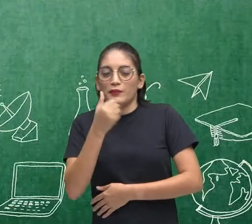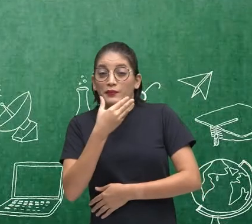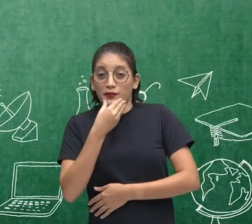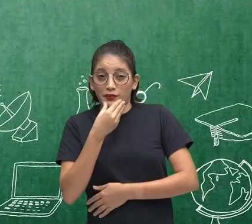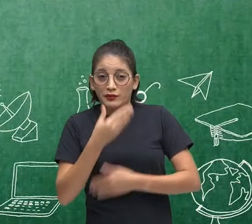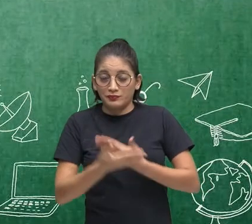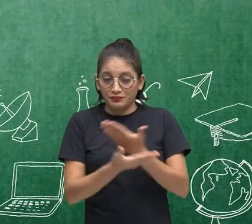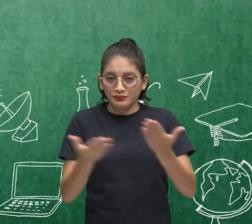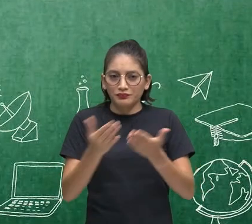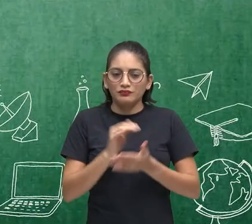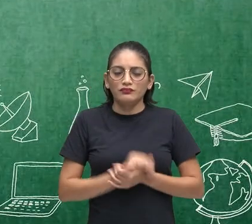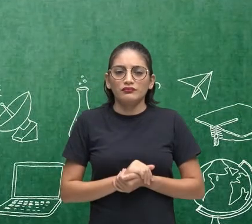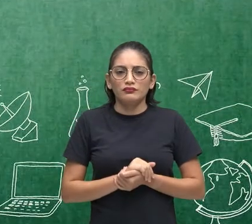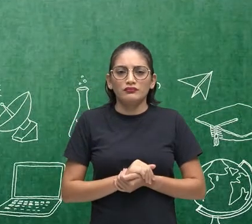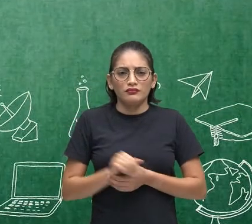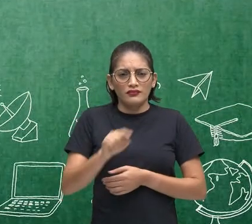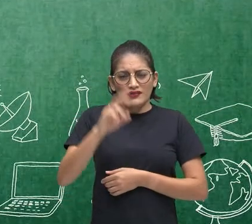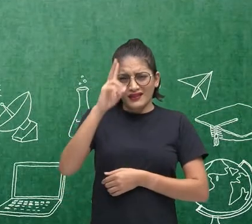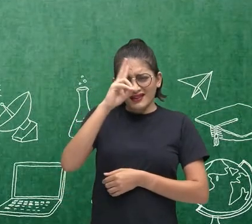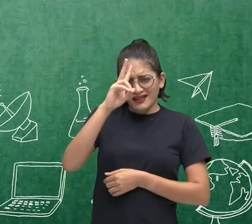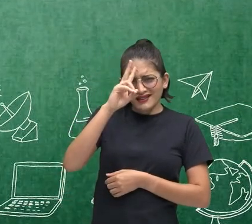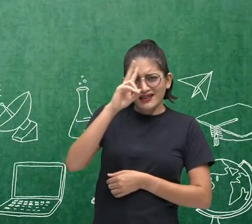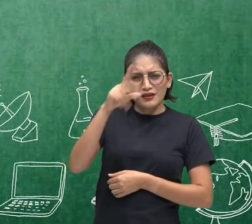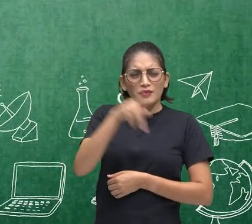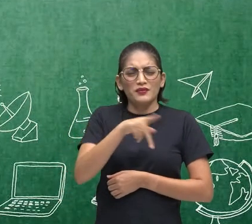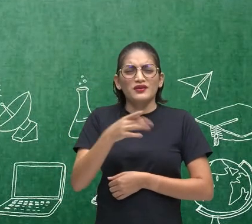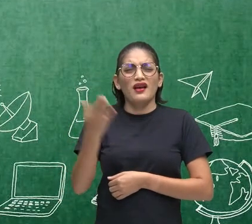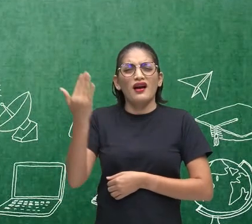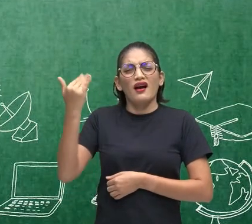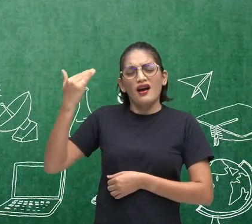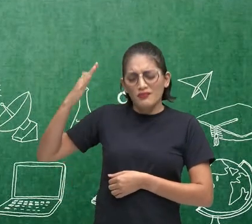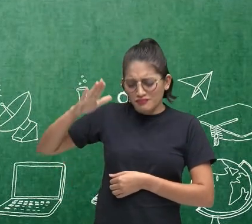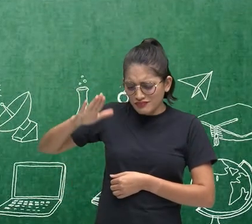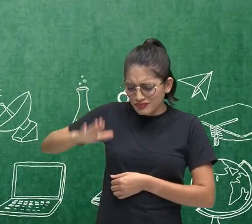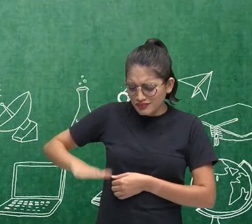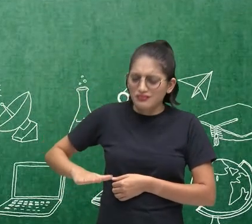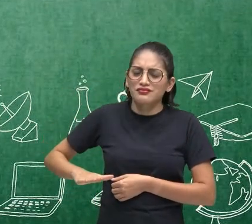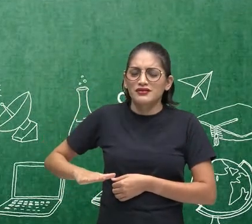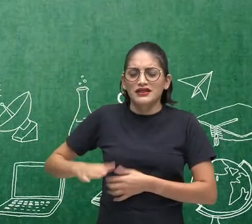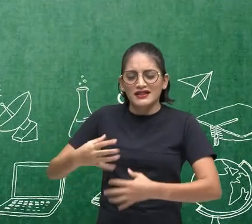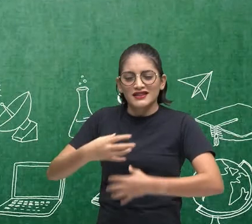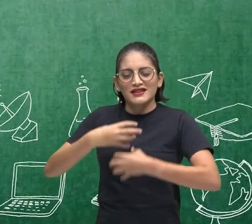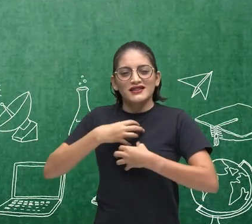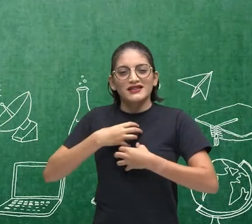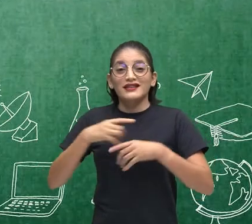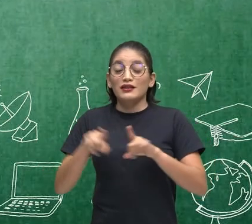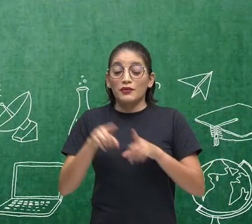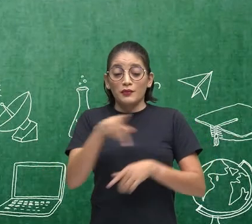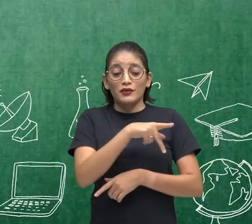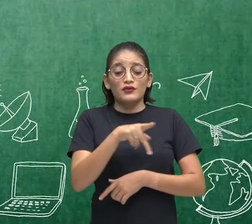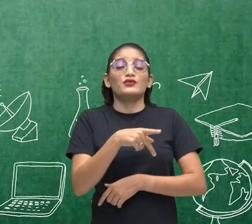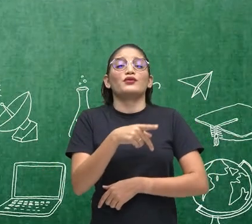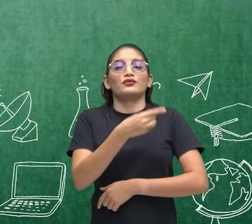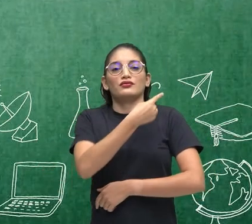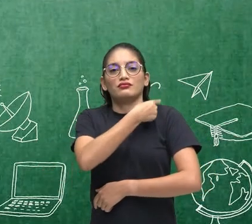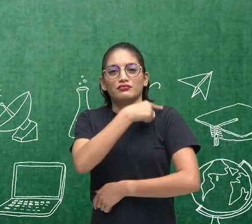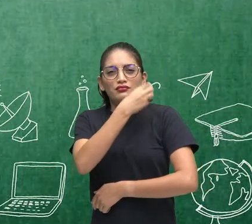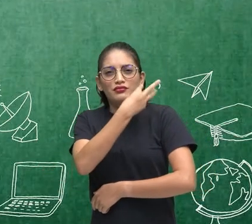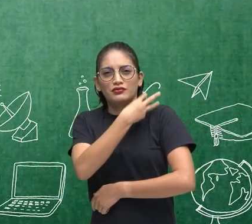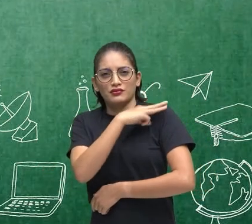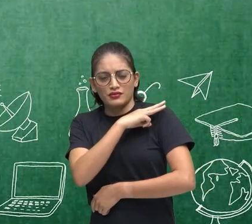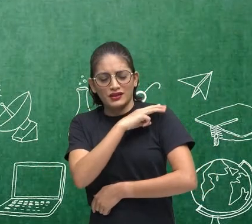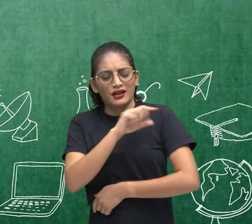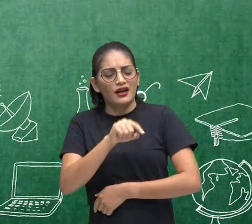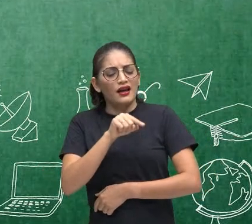Né Quem não lembra do professor Lá da infância Que marcou Né Quem não lembra do professor Do ensino médio Aquele que lhe